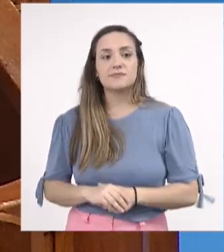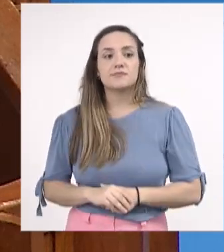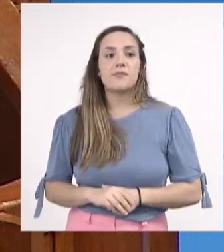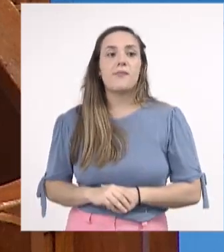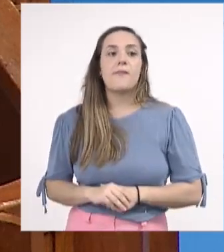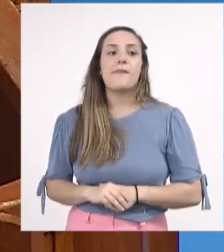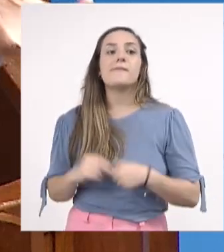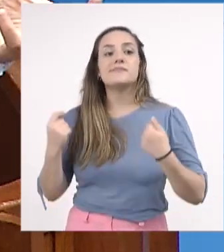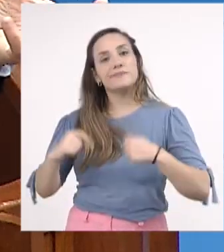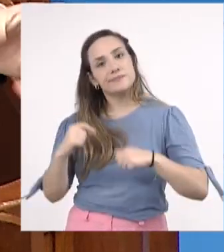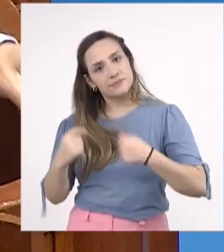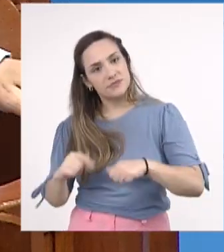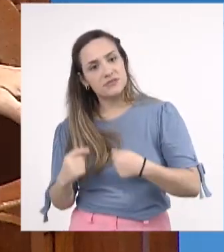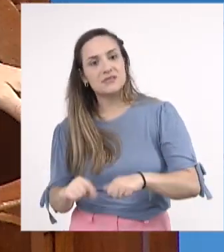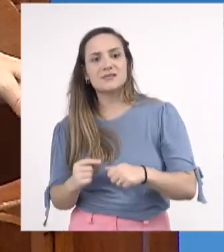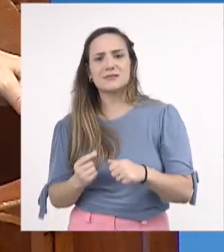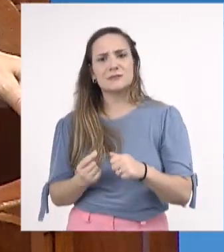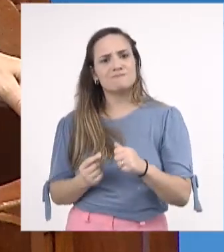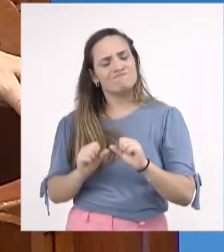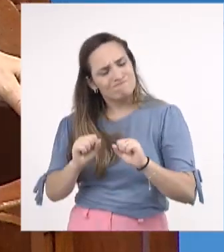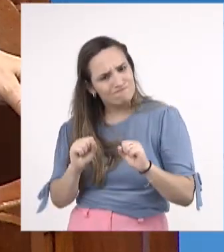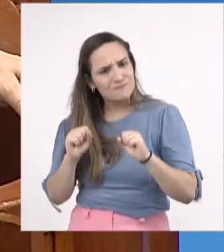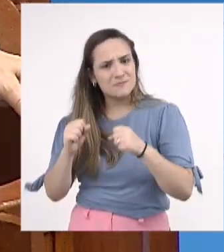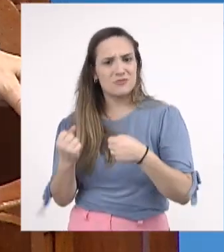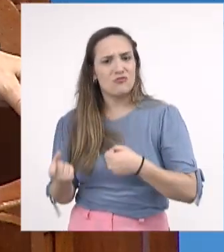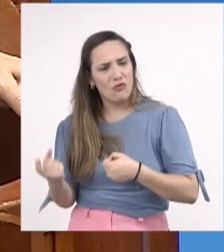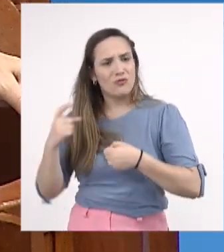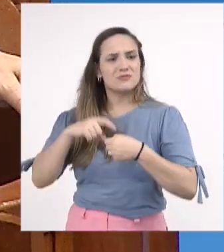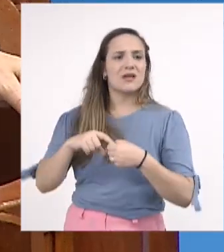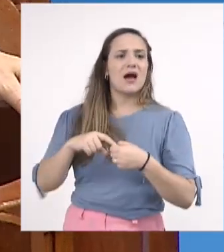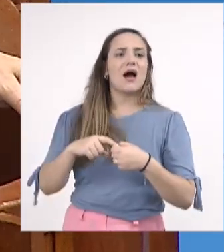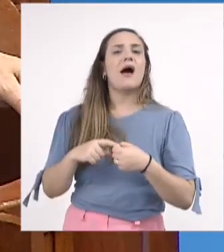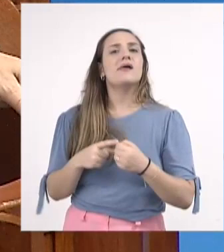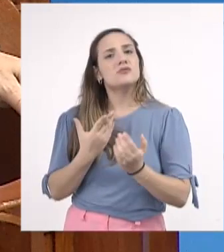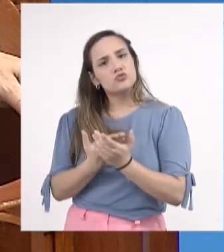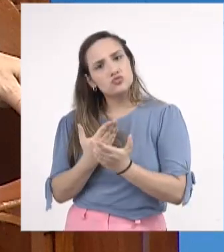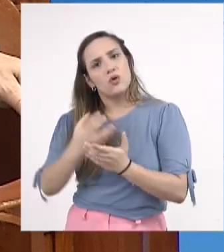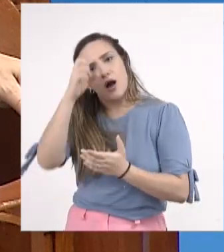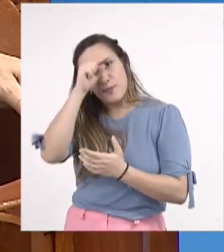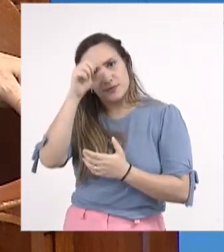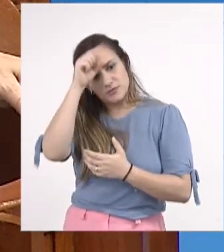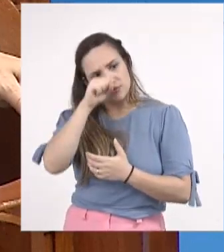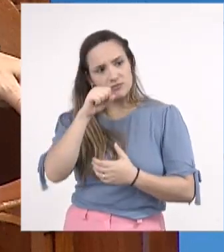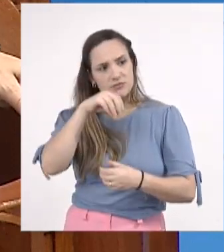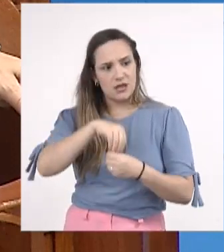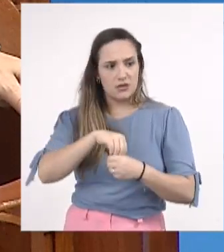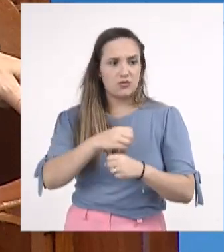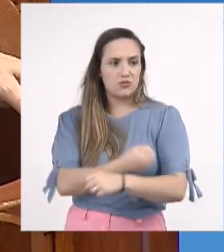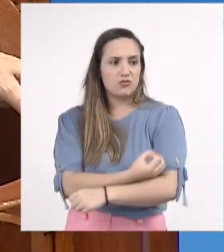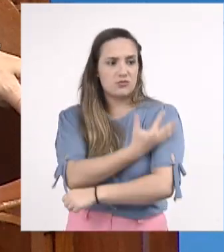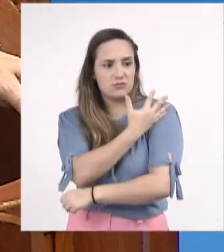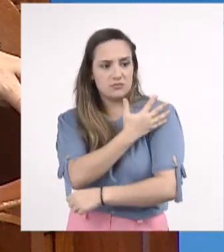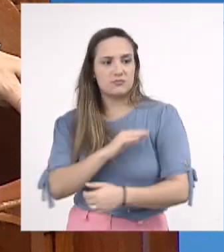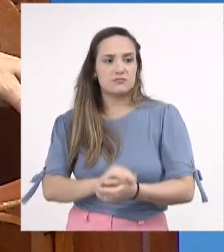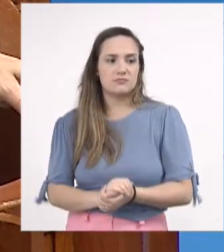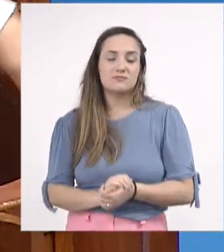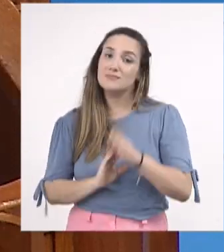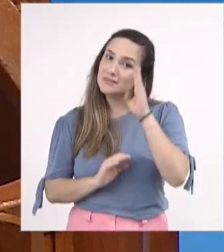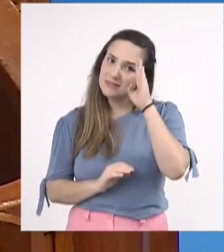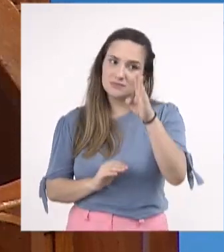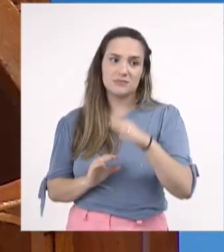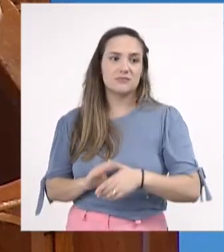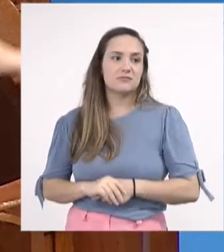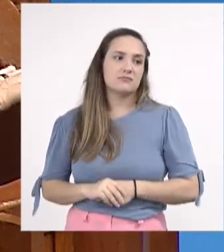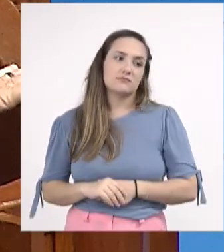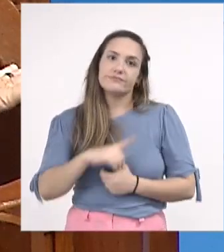recuperar essa defasagem da aprendizagem das crianças no ensino fundamental, principalmente. Se